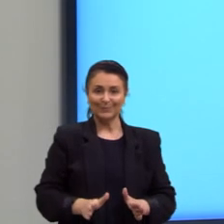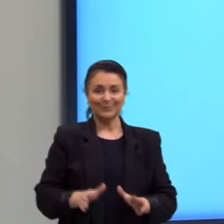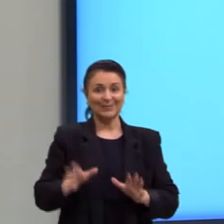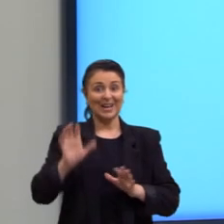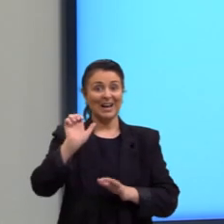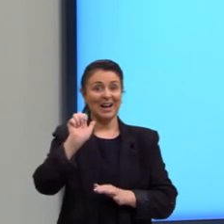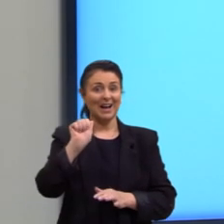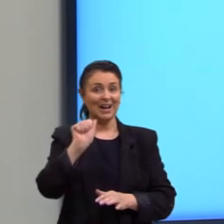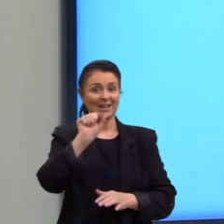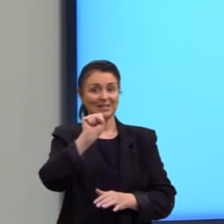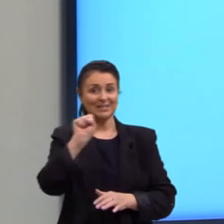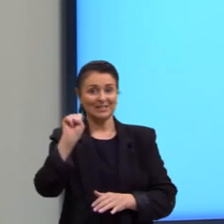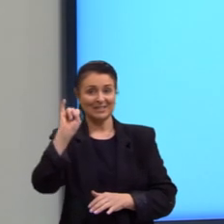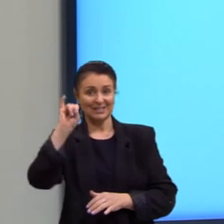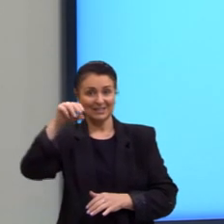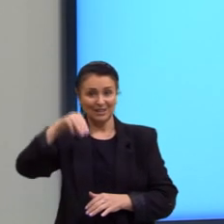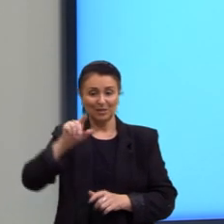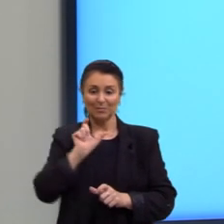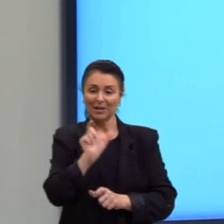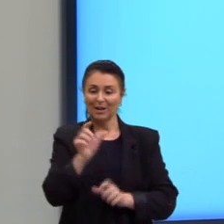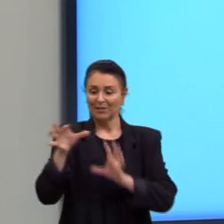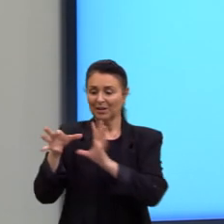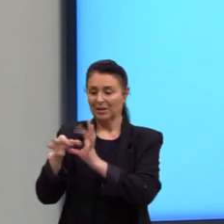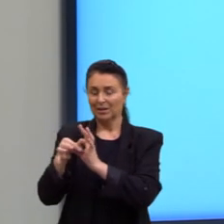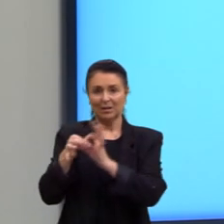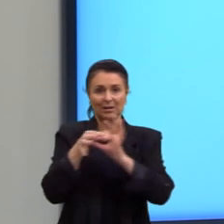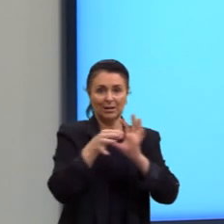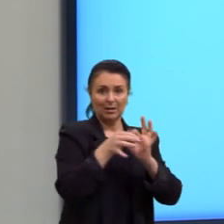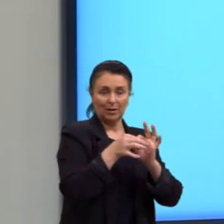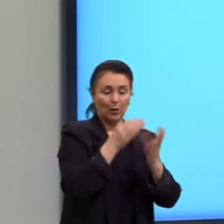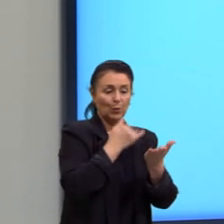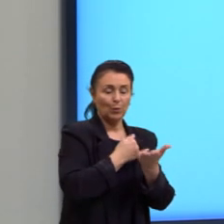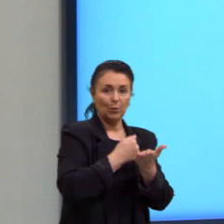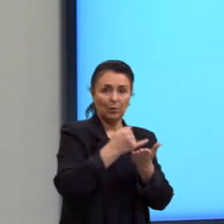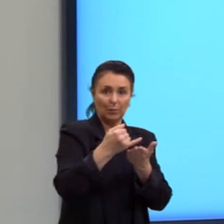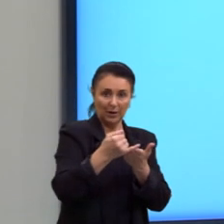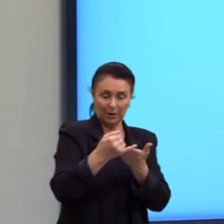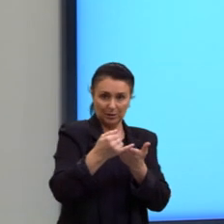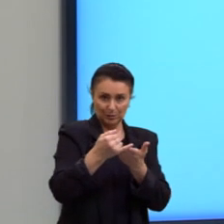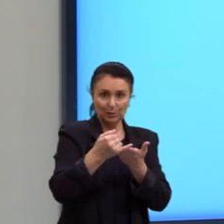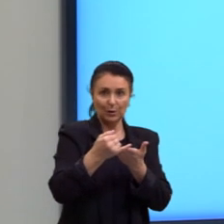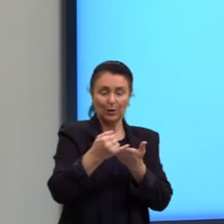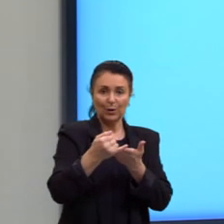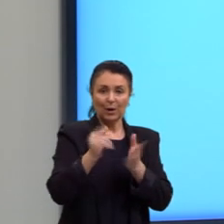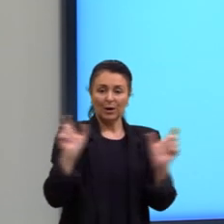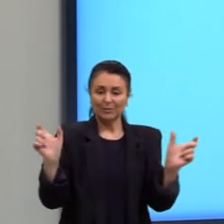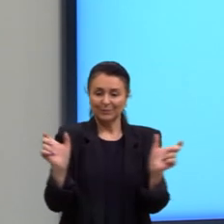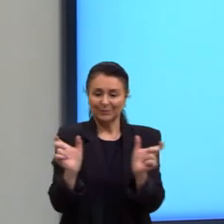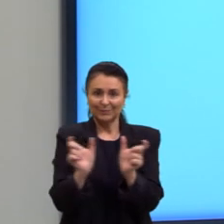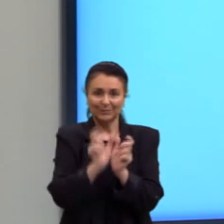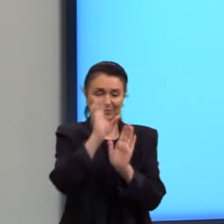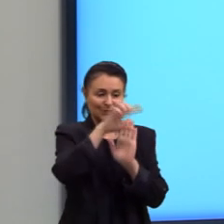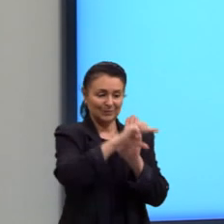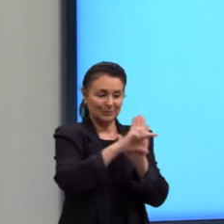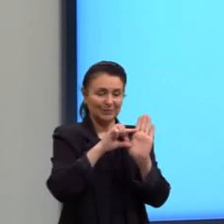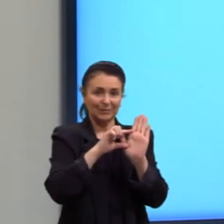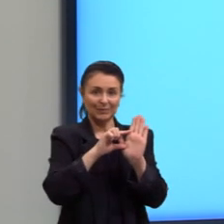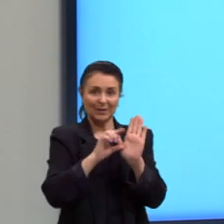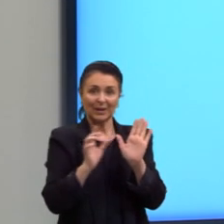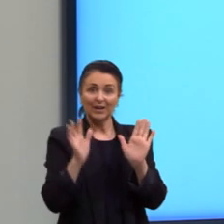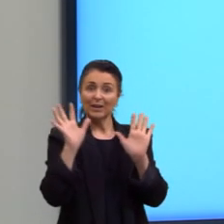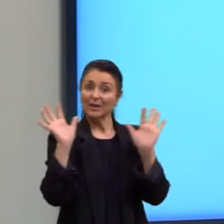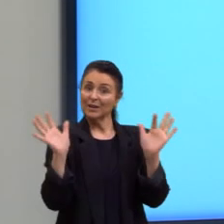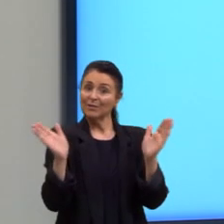assim, eu introduzo o meu período com um conector para fechar a minha ideia do parágrafo.